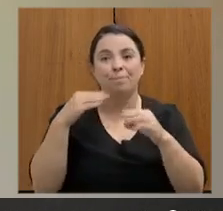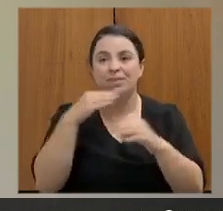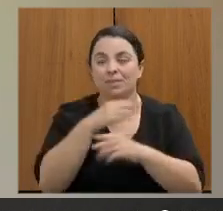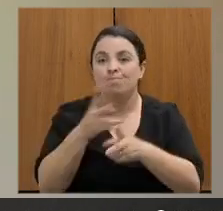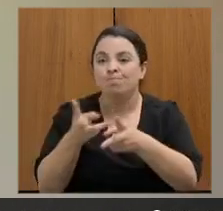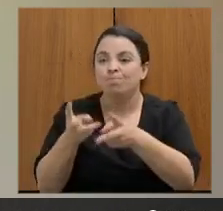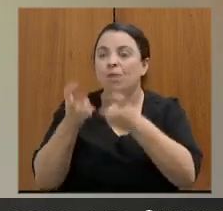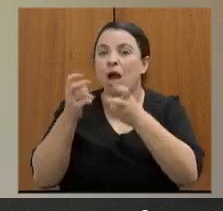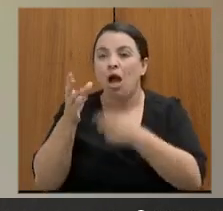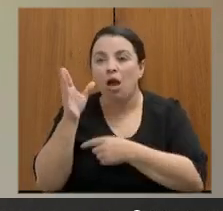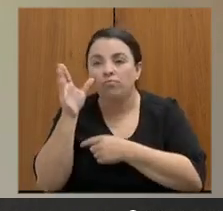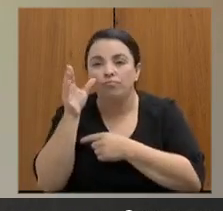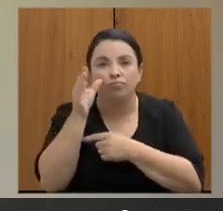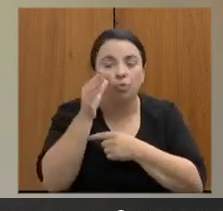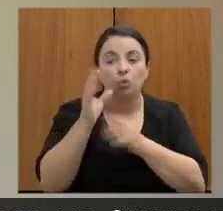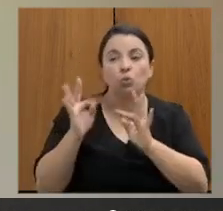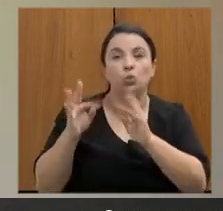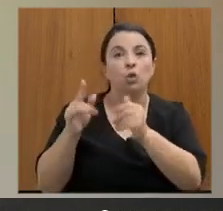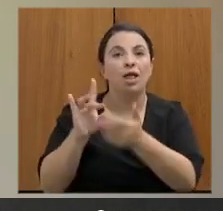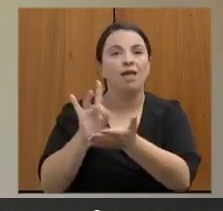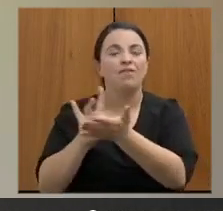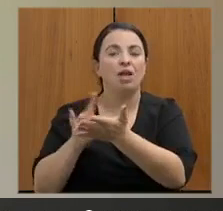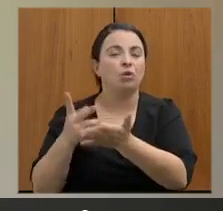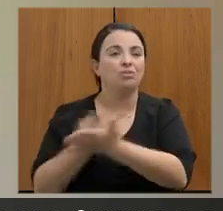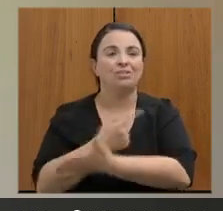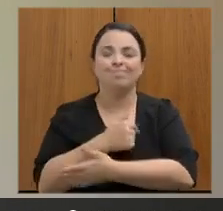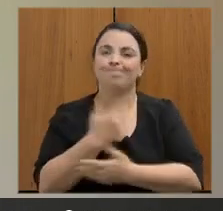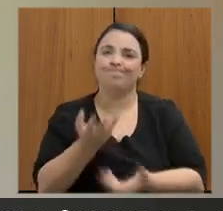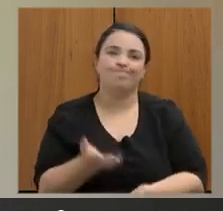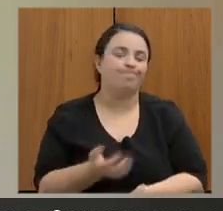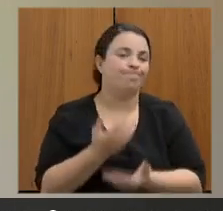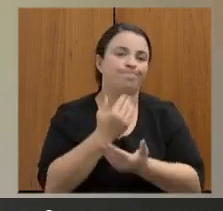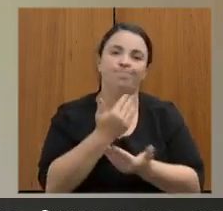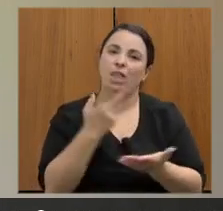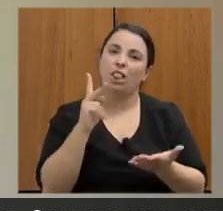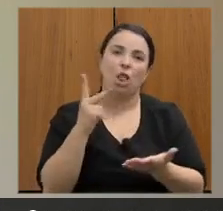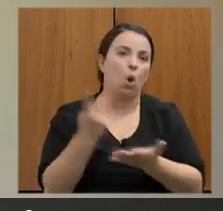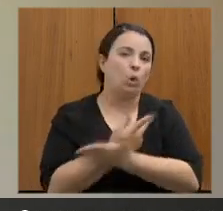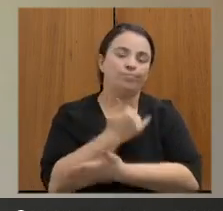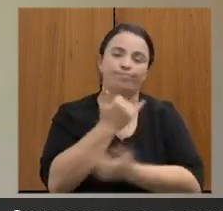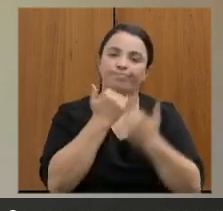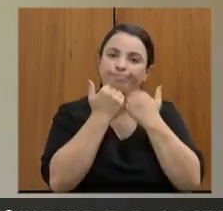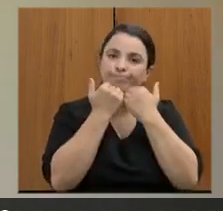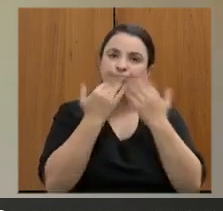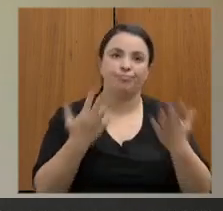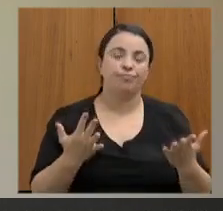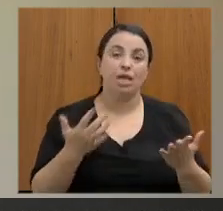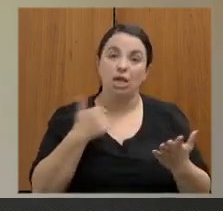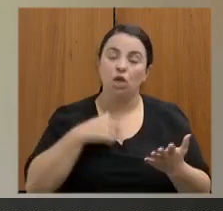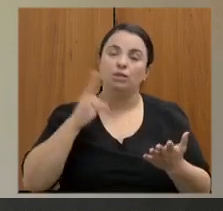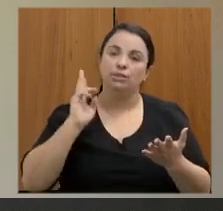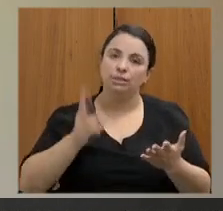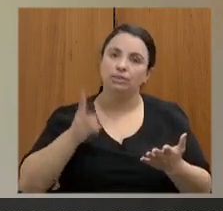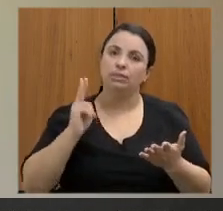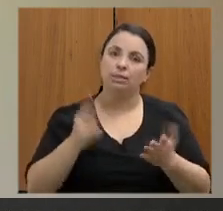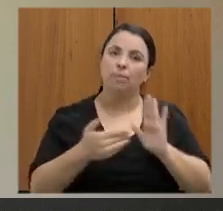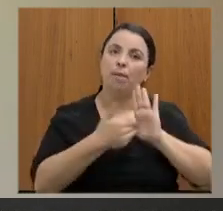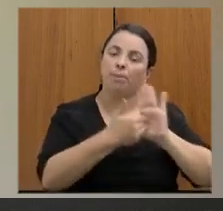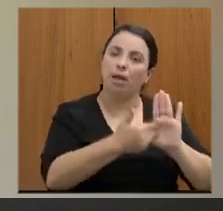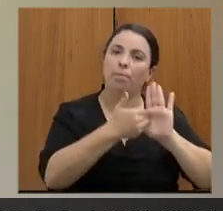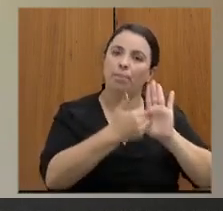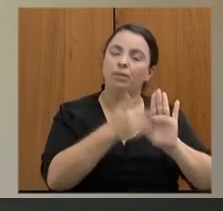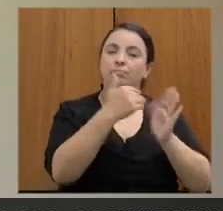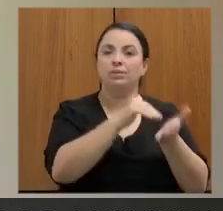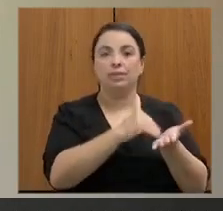escuta apurada todas essas realidades que eu venho desde o início do mandato apresentando a secretaria de estado de educação